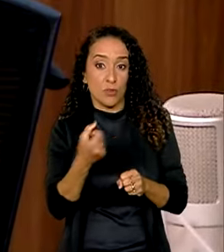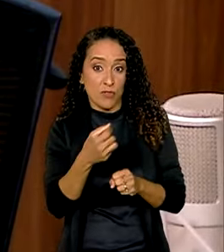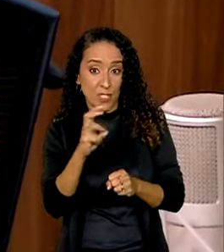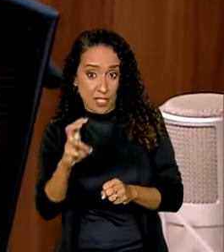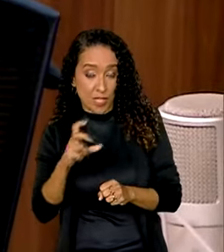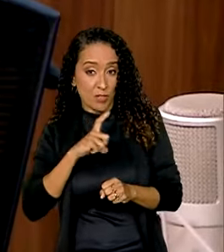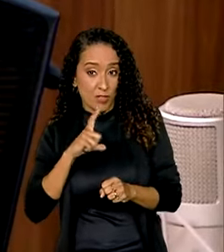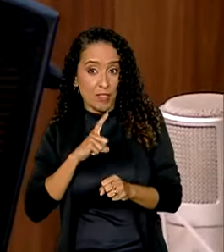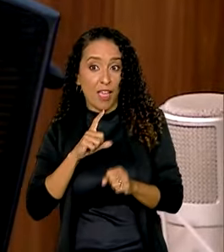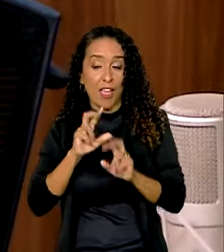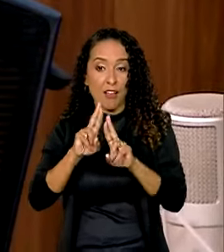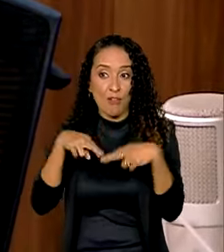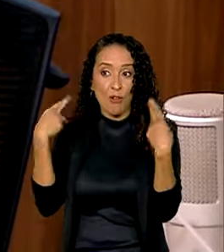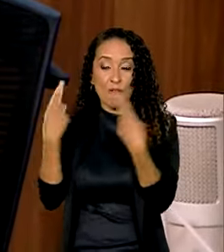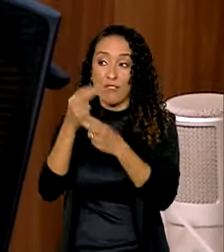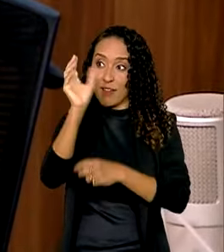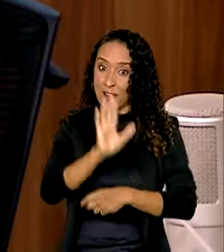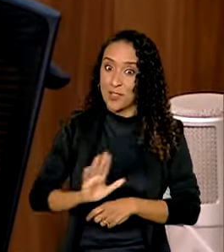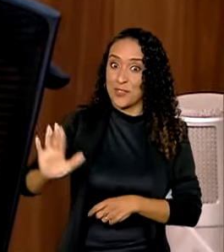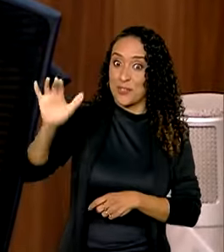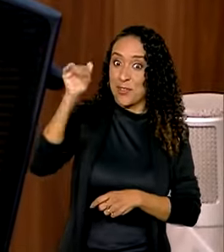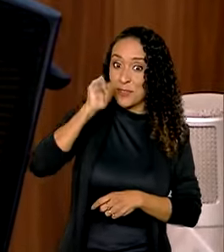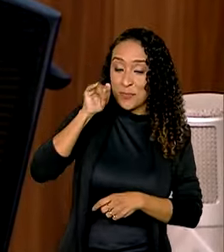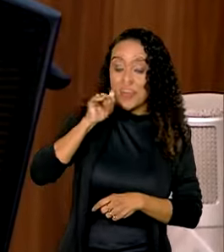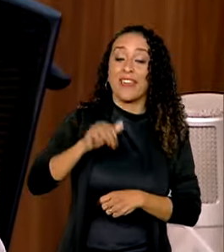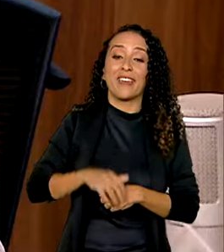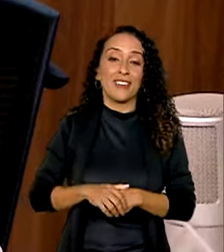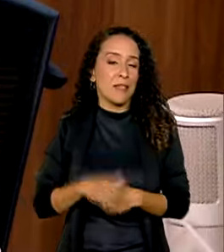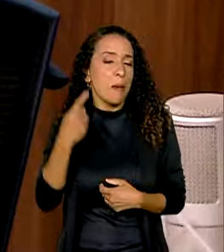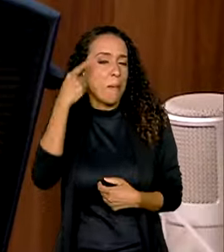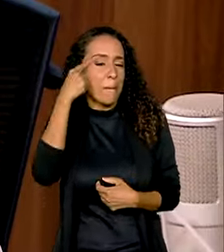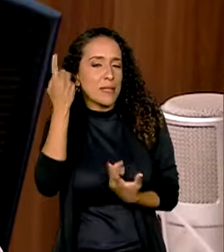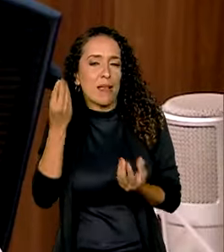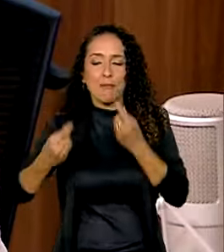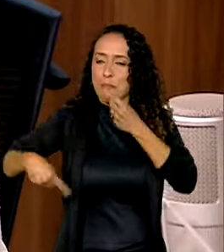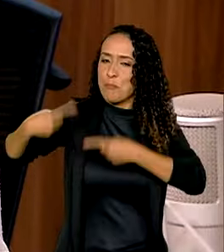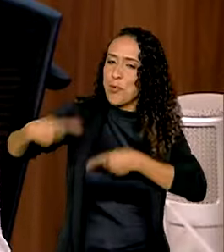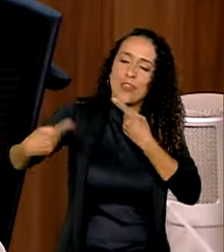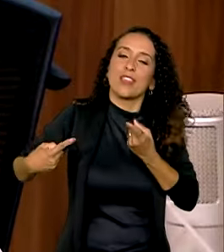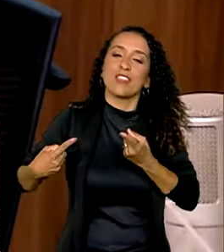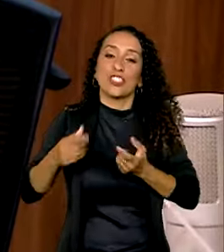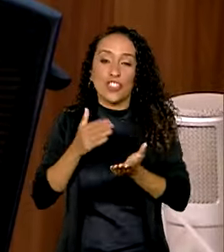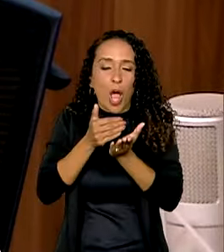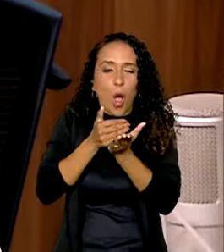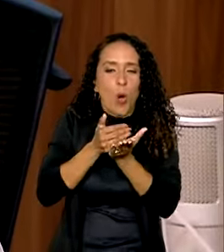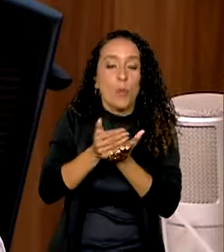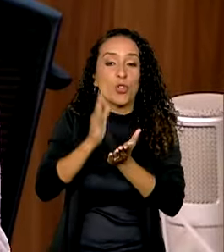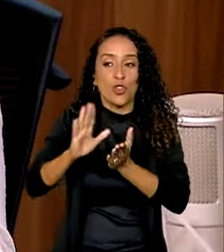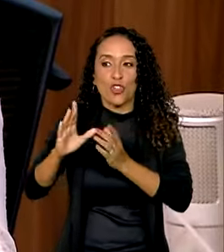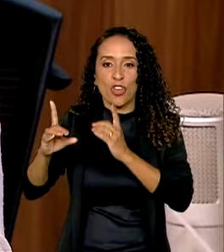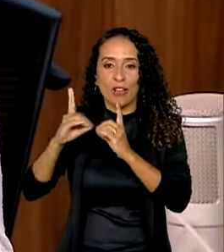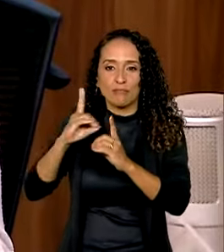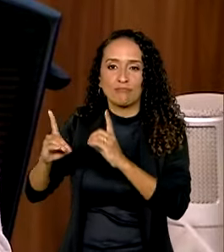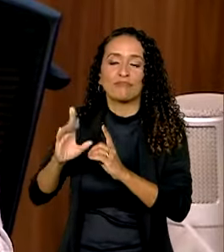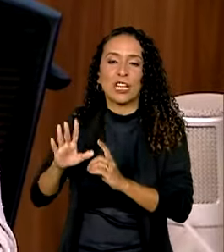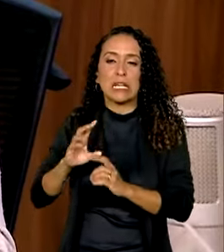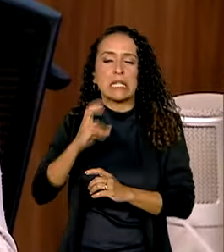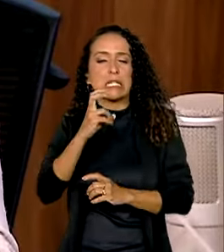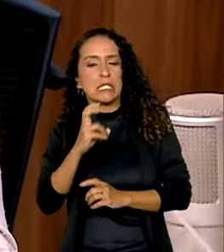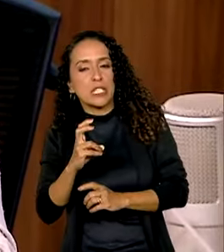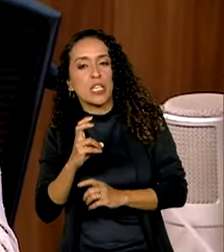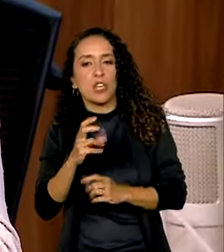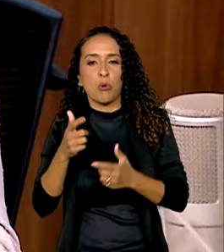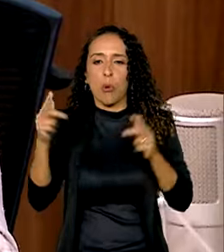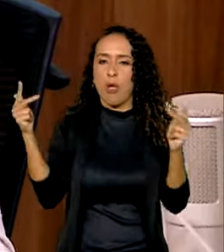temos a Conferência Nacional de Mulheres, né? Para a gente pensar as políticas. Então, já começamos os diálogos, serão cinco, são do